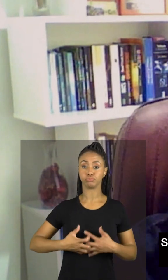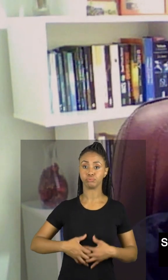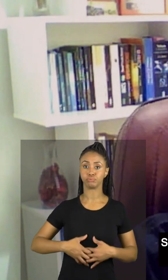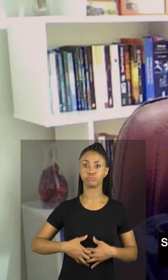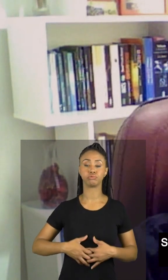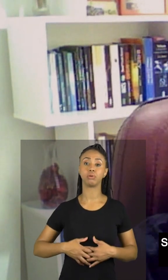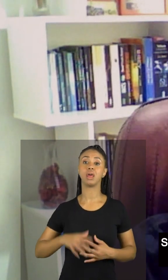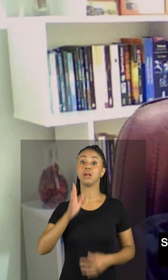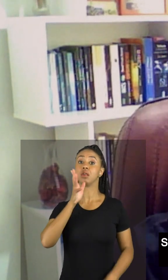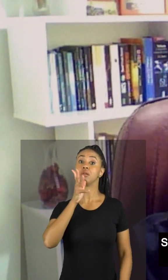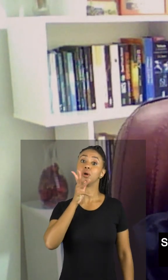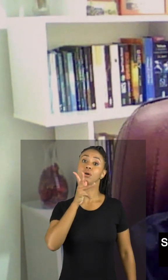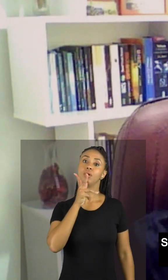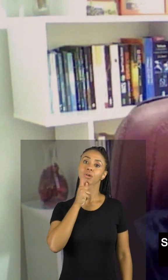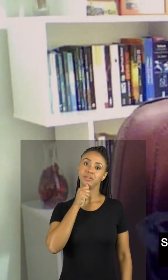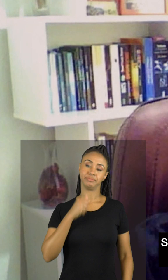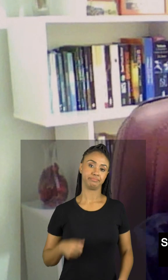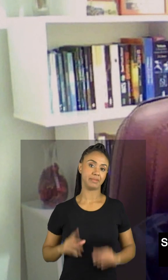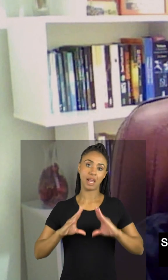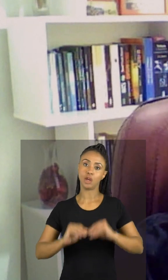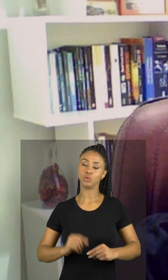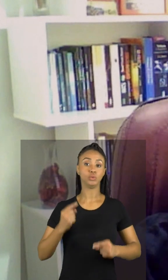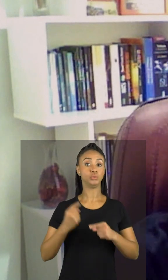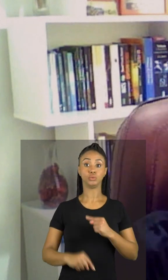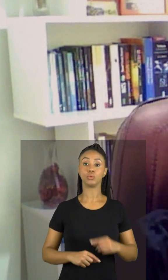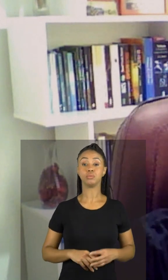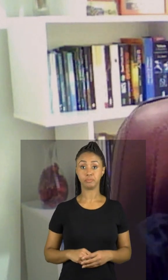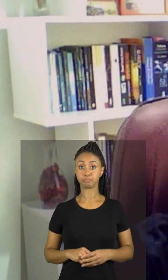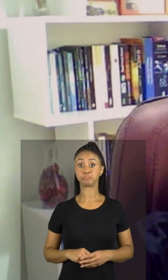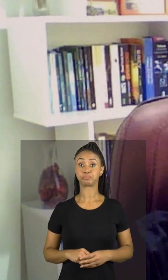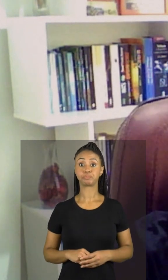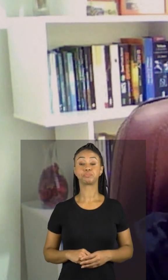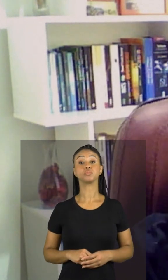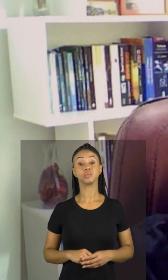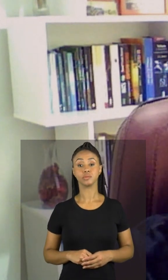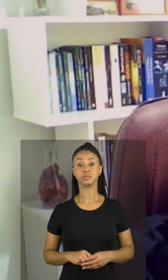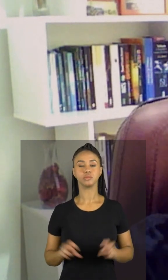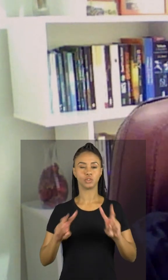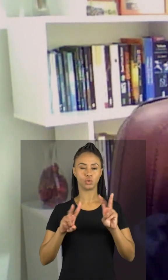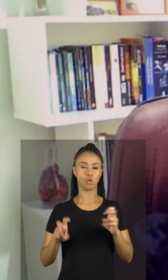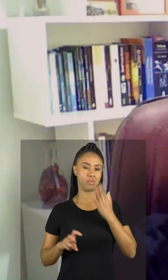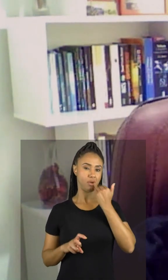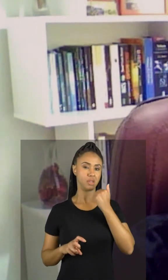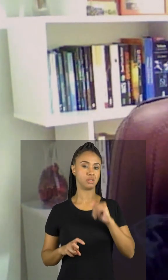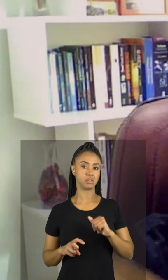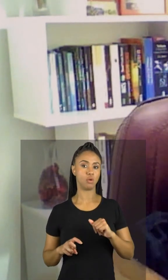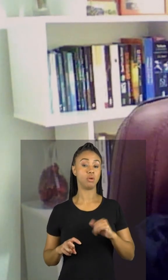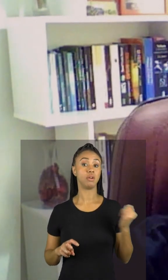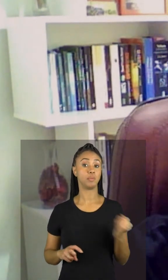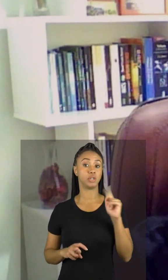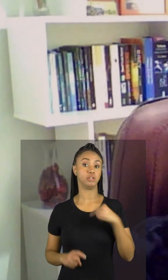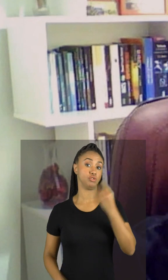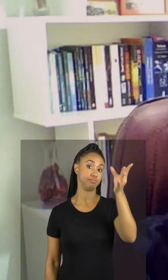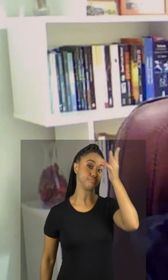nutrientes todos durante a noite. Então, em relação à alimentação, mais importante que a gente